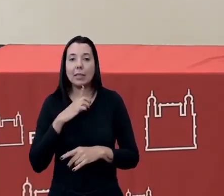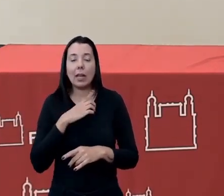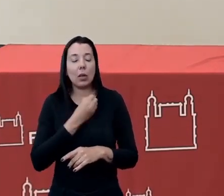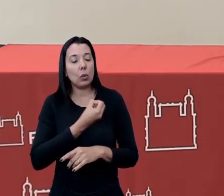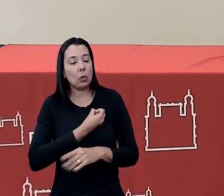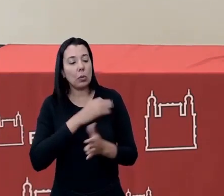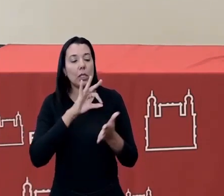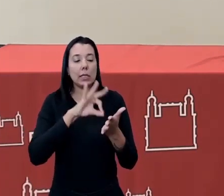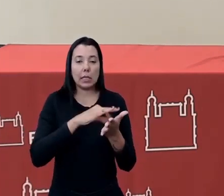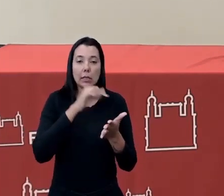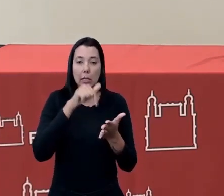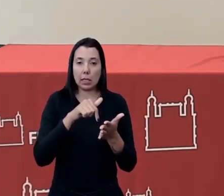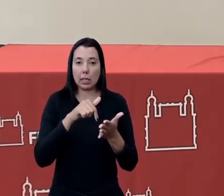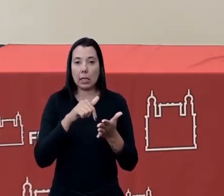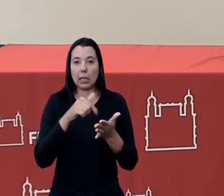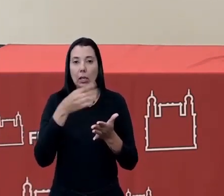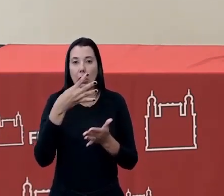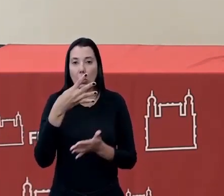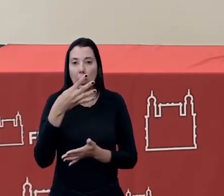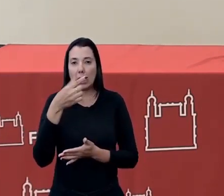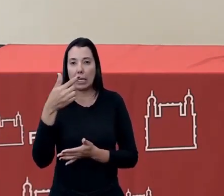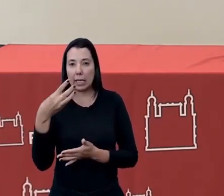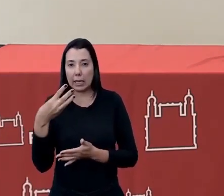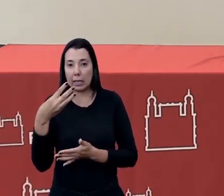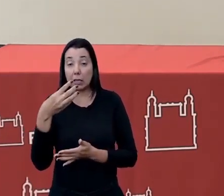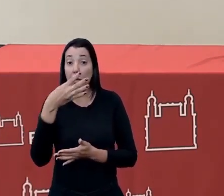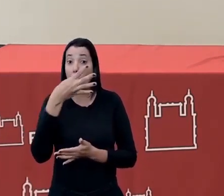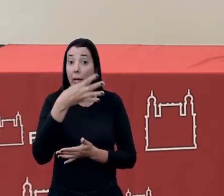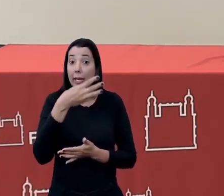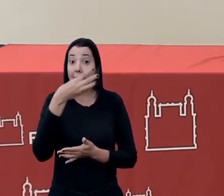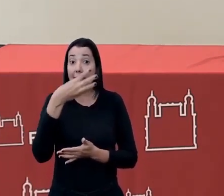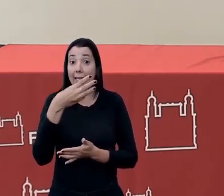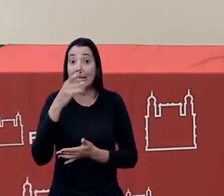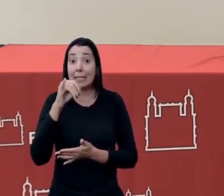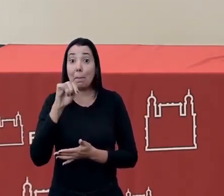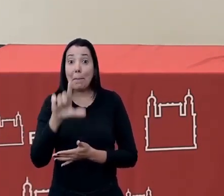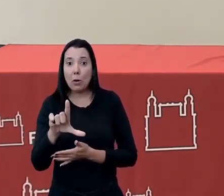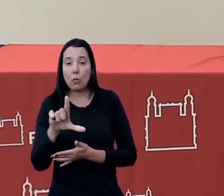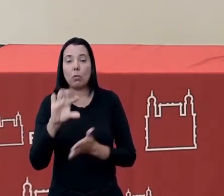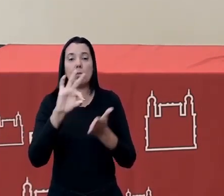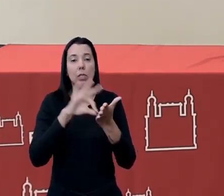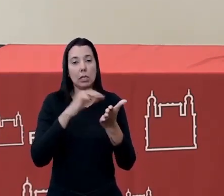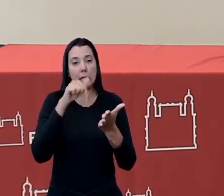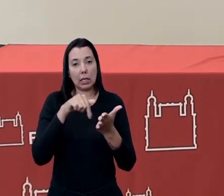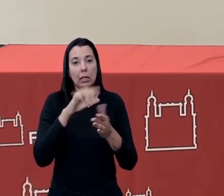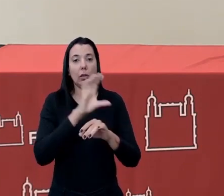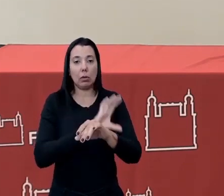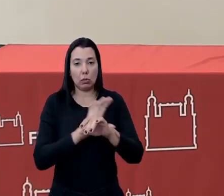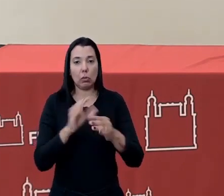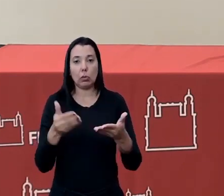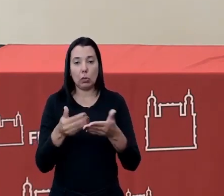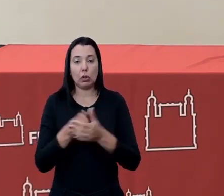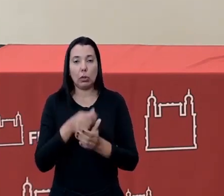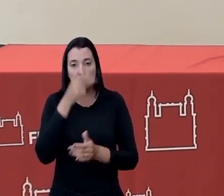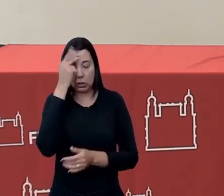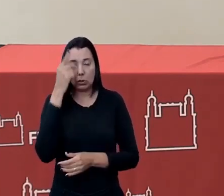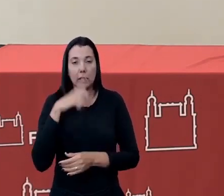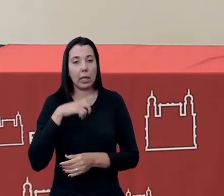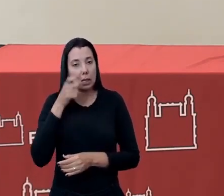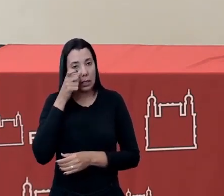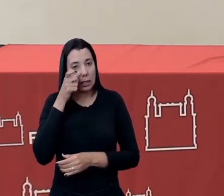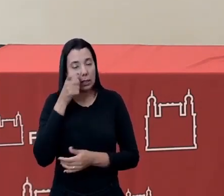número de inscritos aqui em torno de 43 mil inscritos hoje no curso né então quem tiver